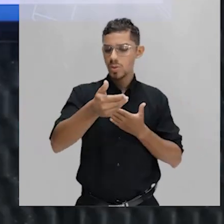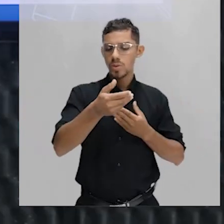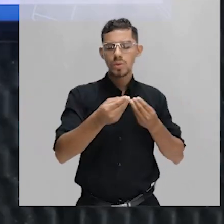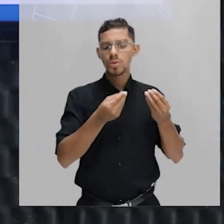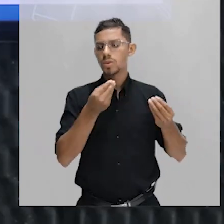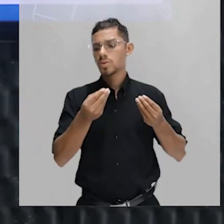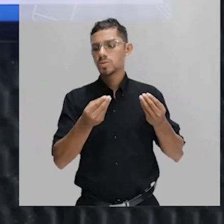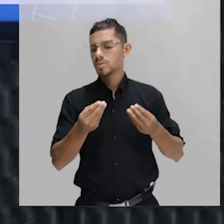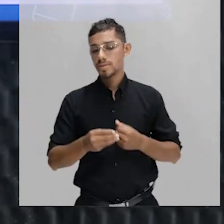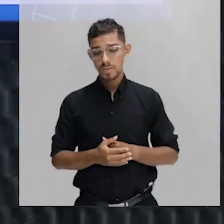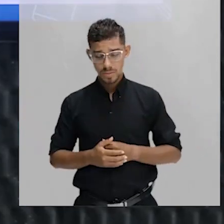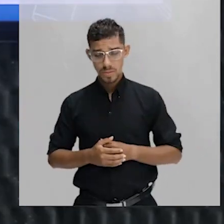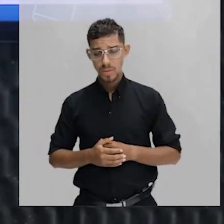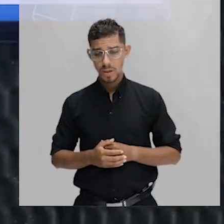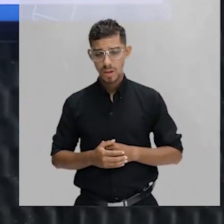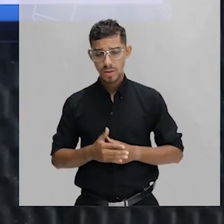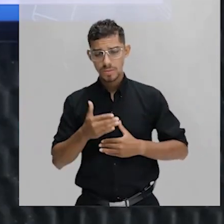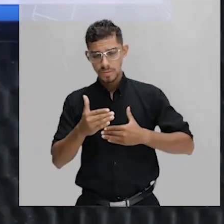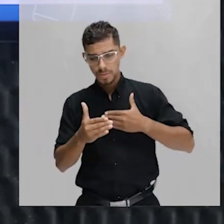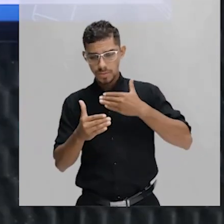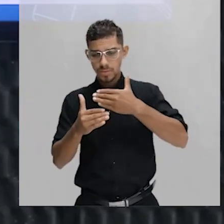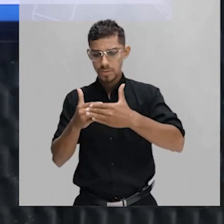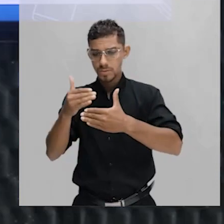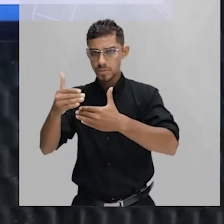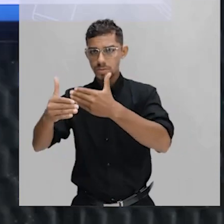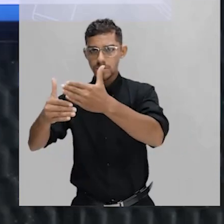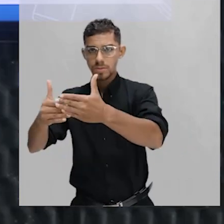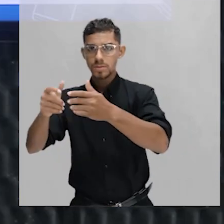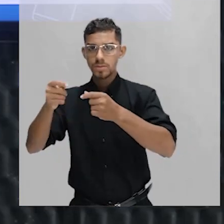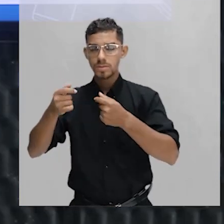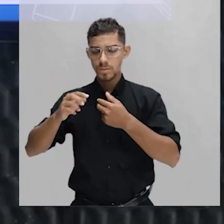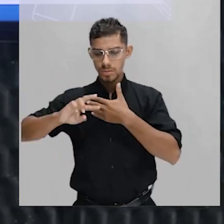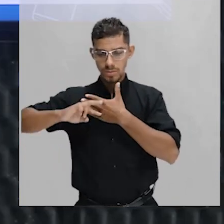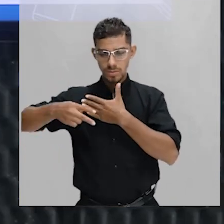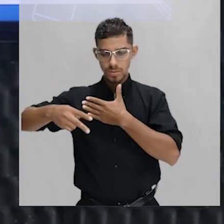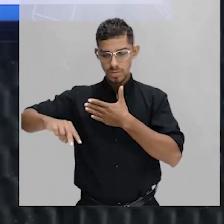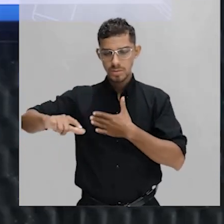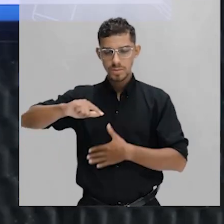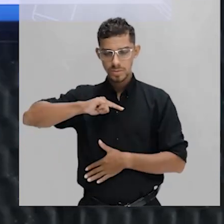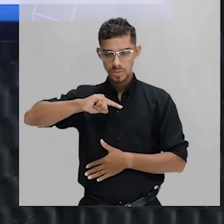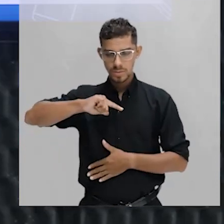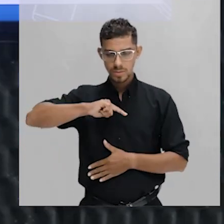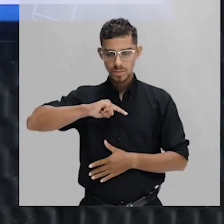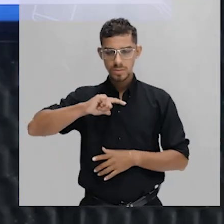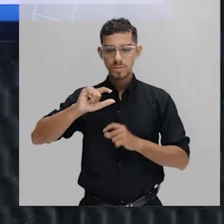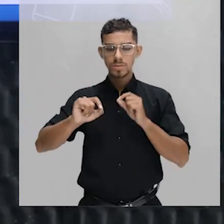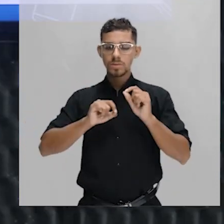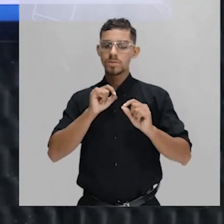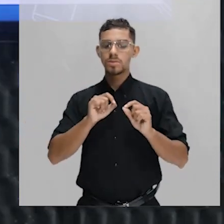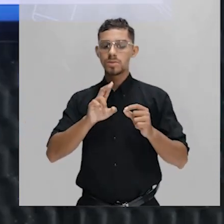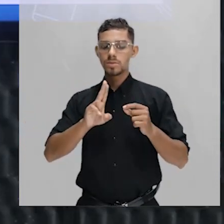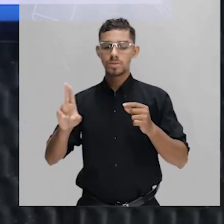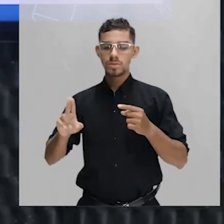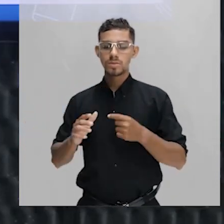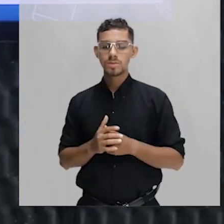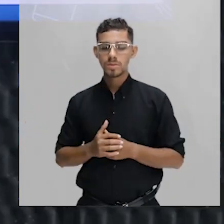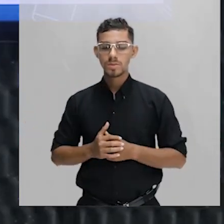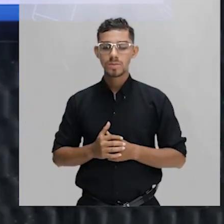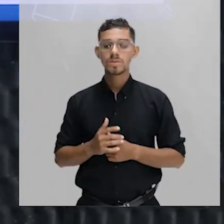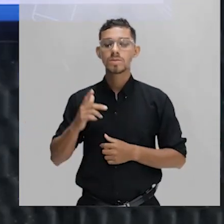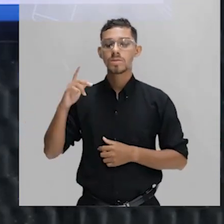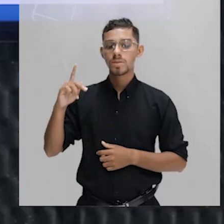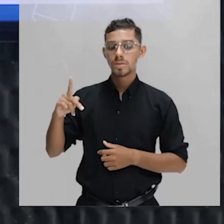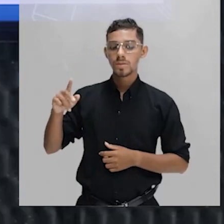uma sequência de bases nitrogenadas contidas na molécula de RNA que a gente chama de sequência